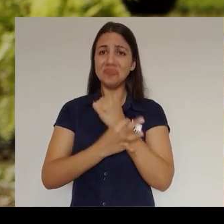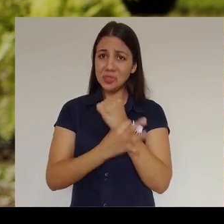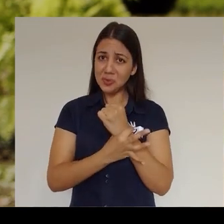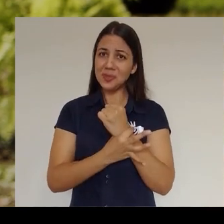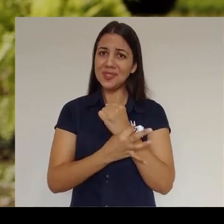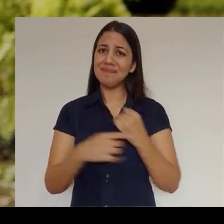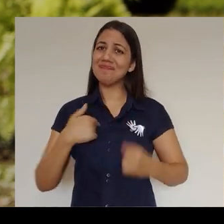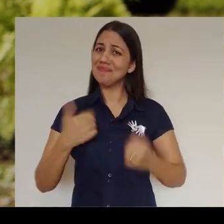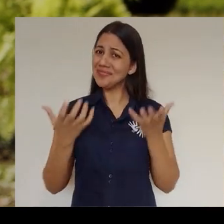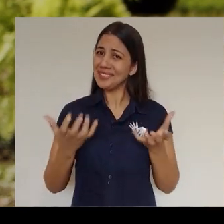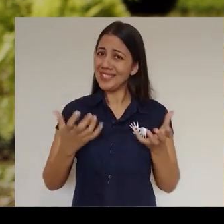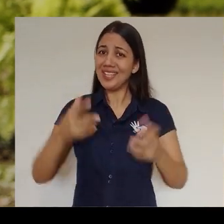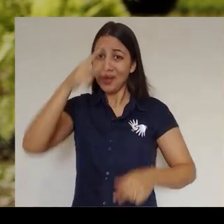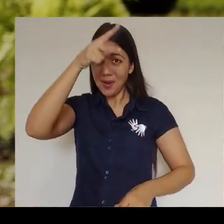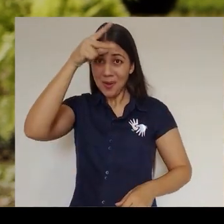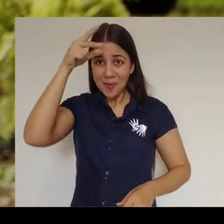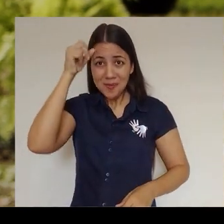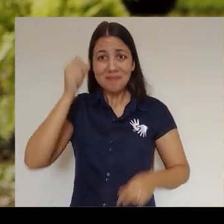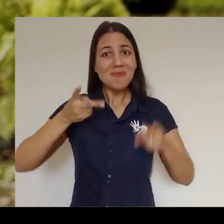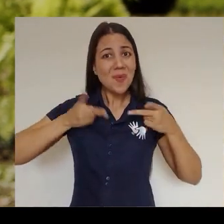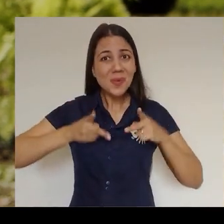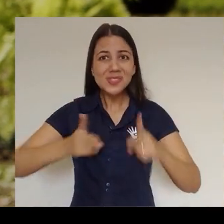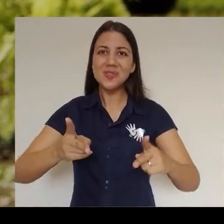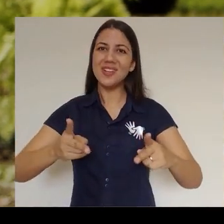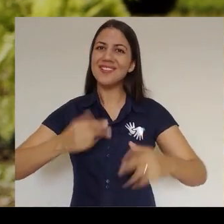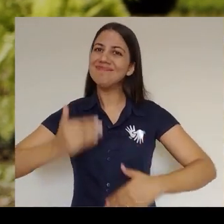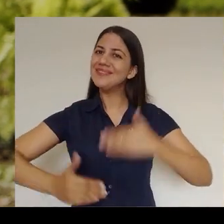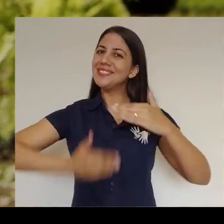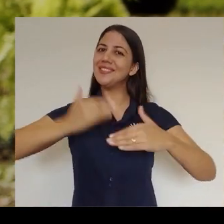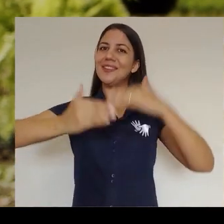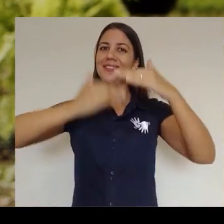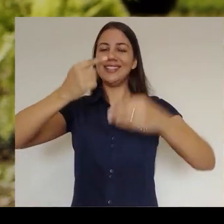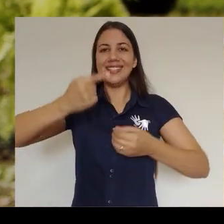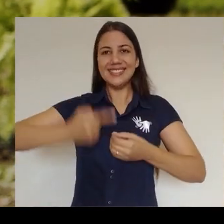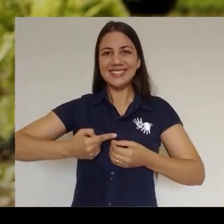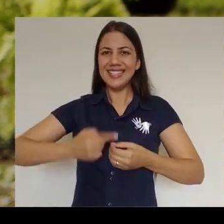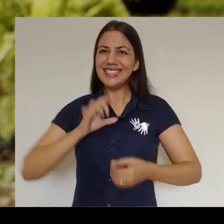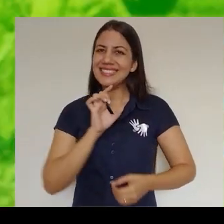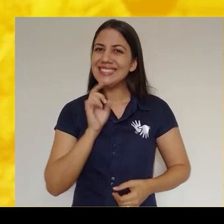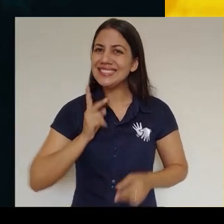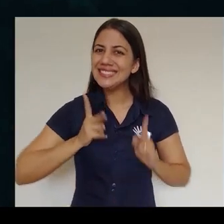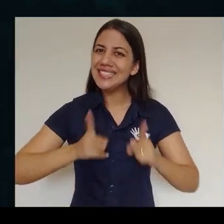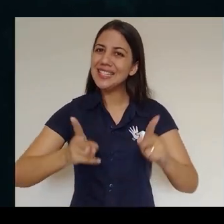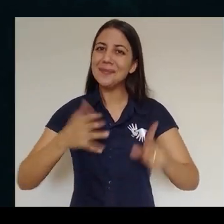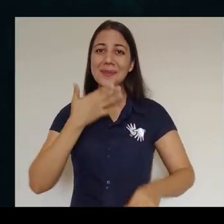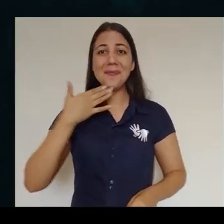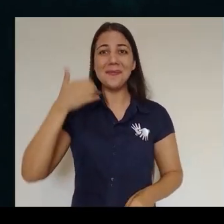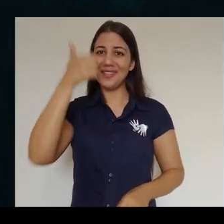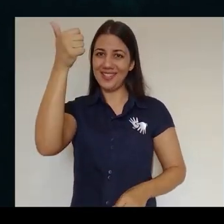Eu quero ser prefeito para fazer uma cidade ainda melhor para você e sua família